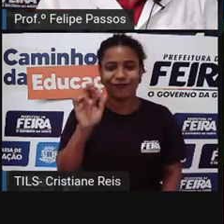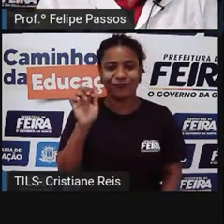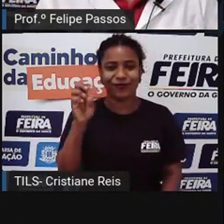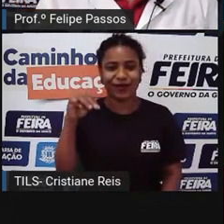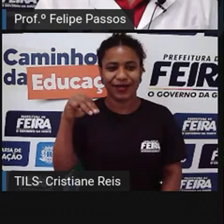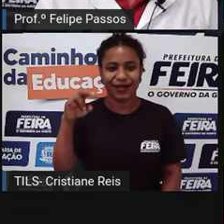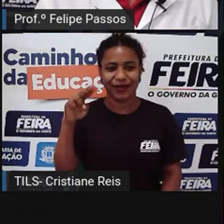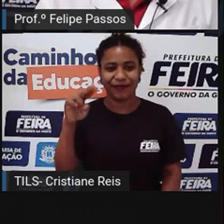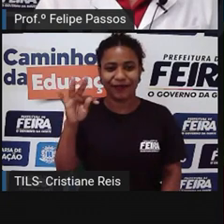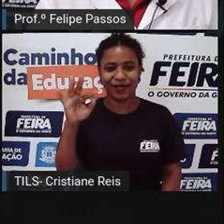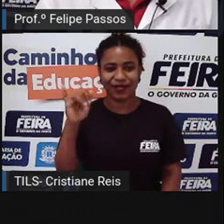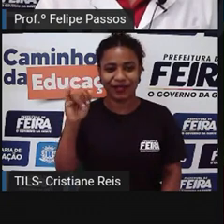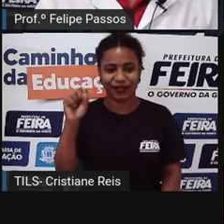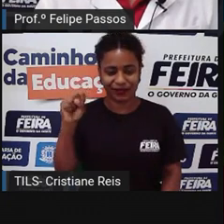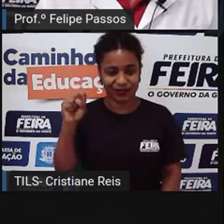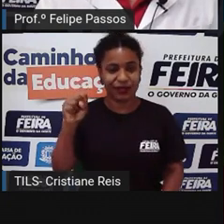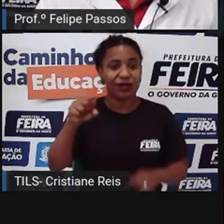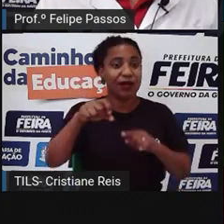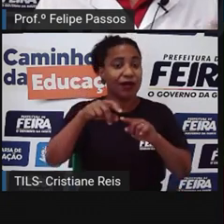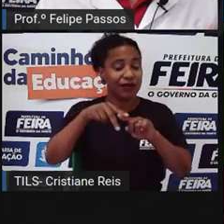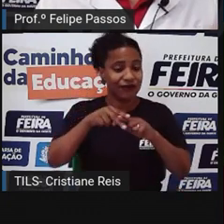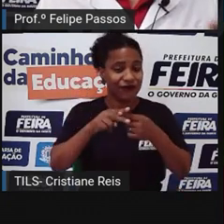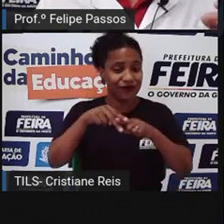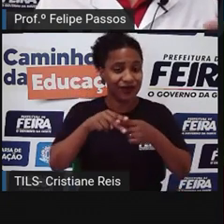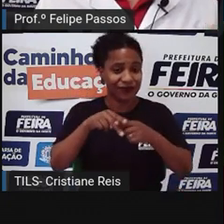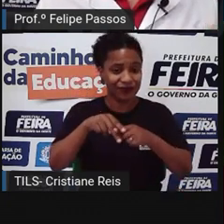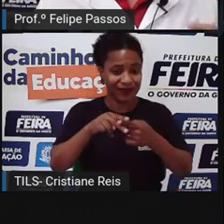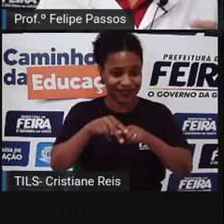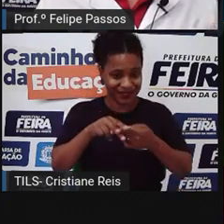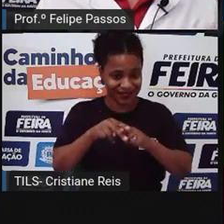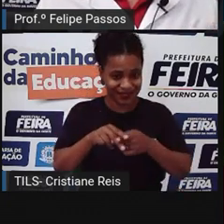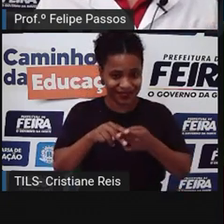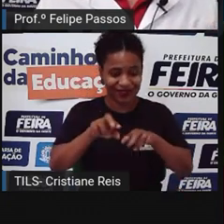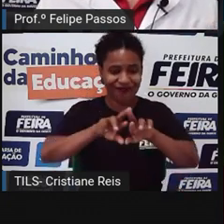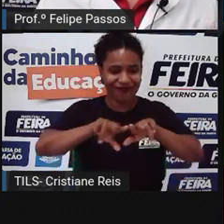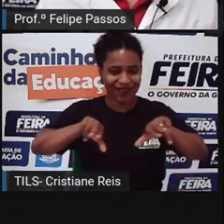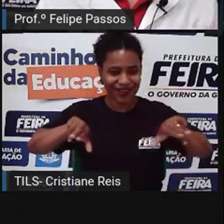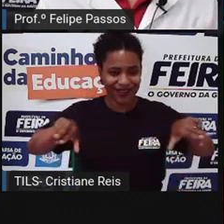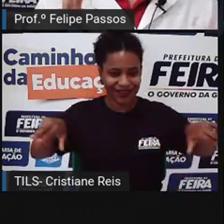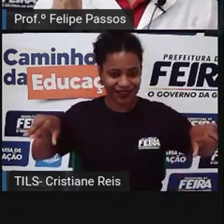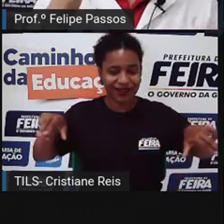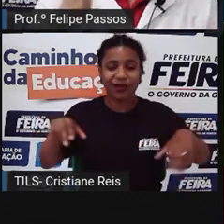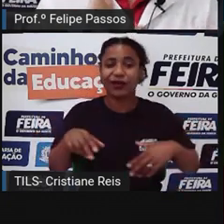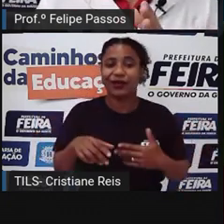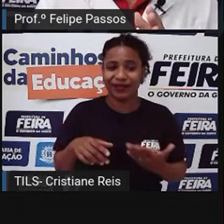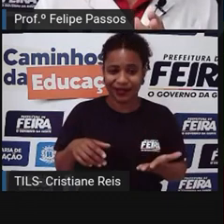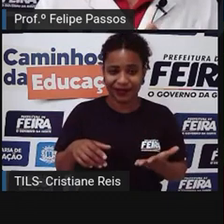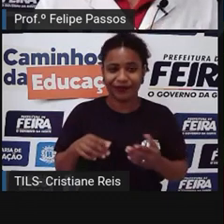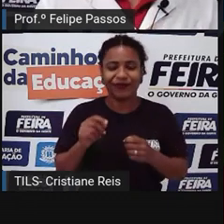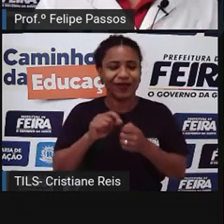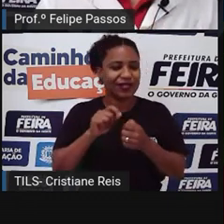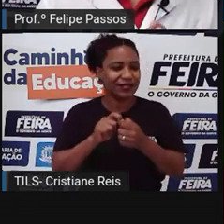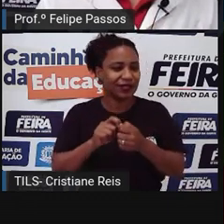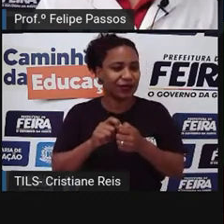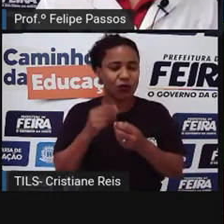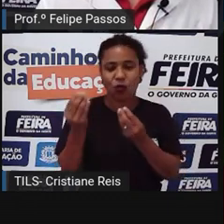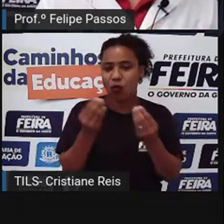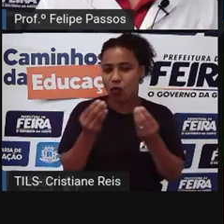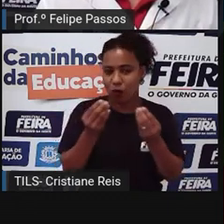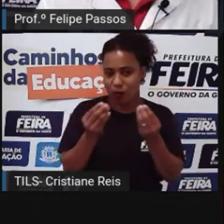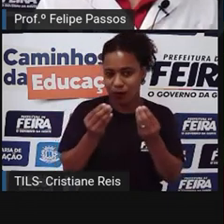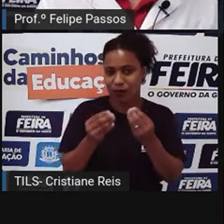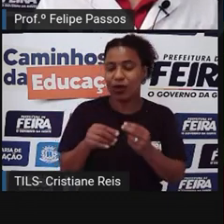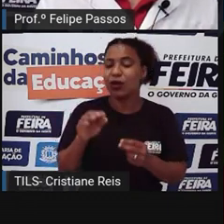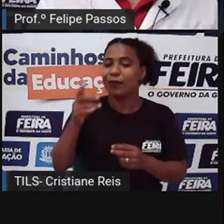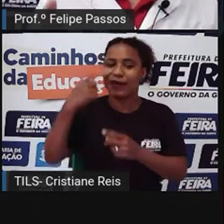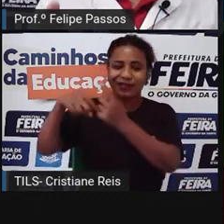executar alguma coisa. Lá nos homens das cavernas, quando eles descobriram que se eles quebrassem uma pedra num determinado